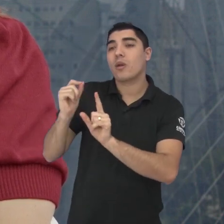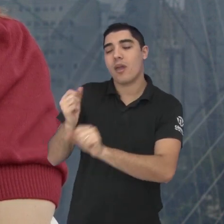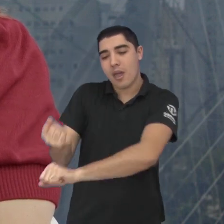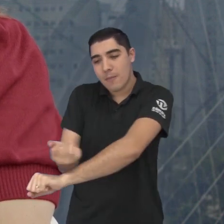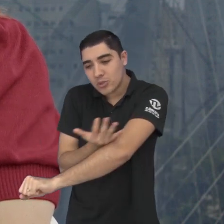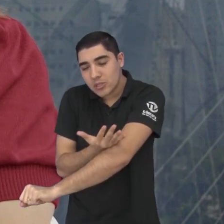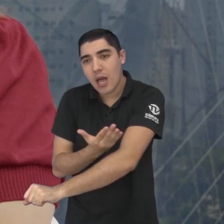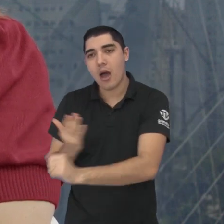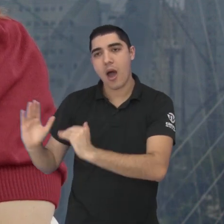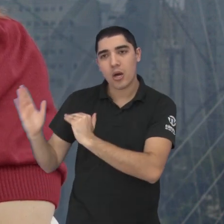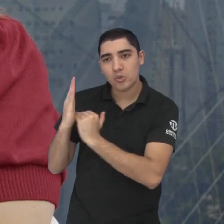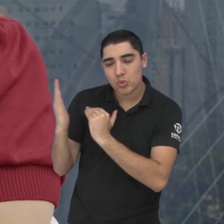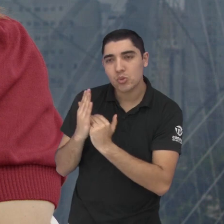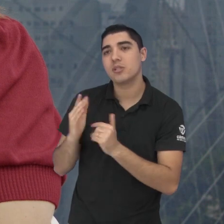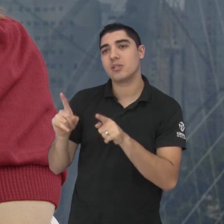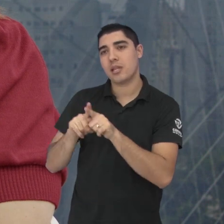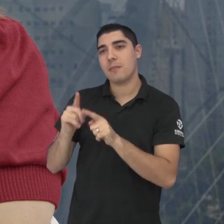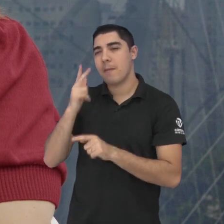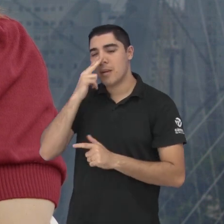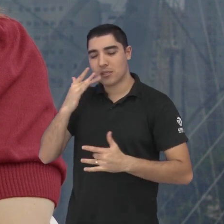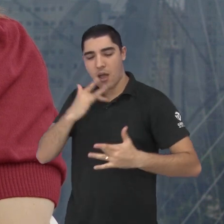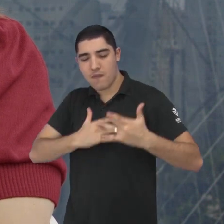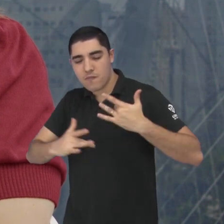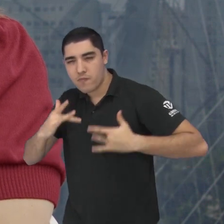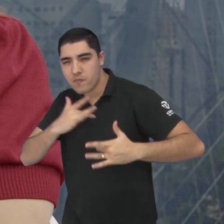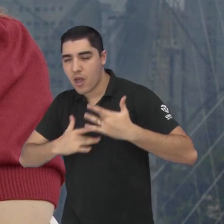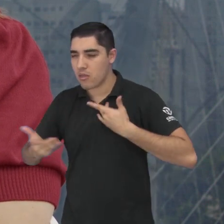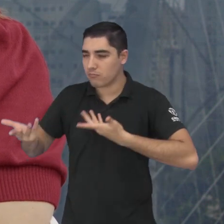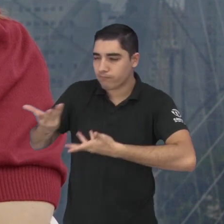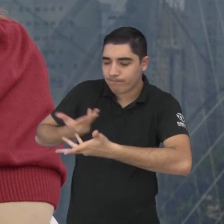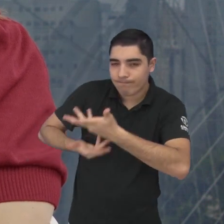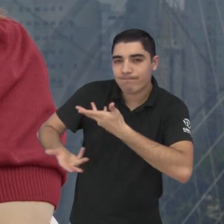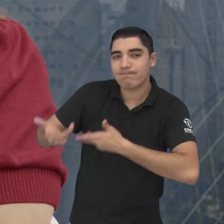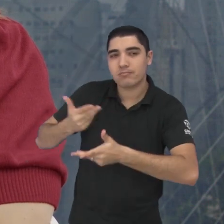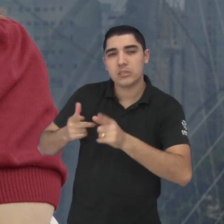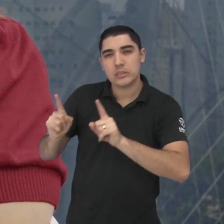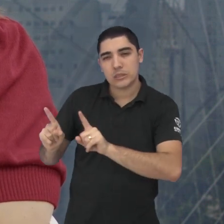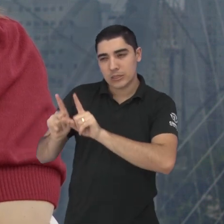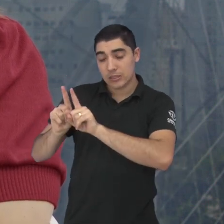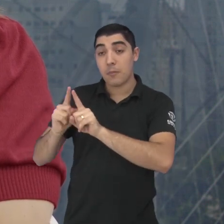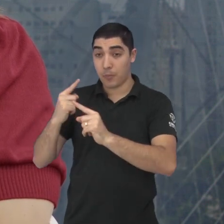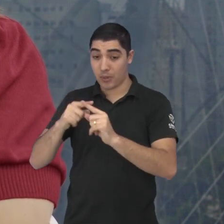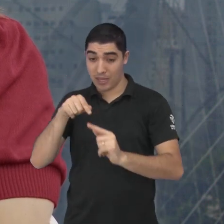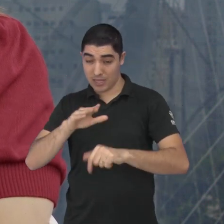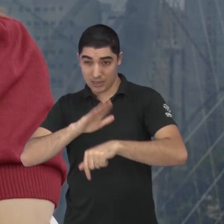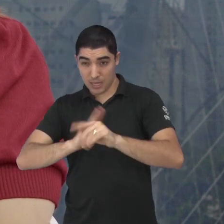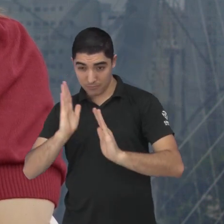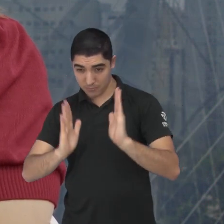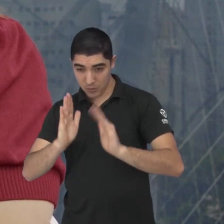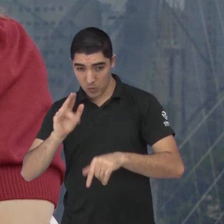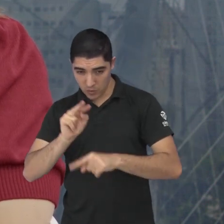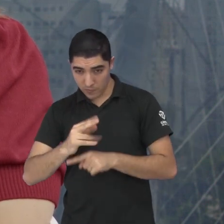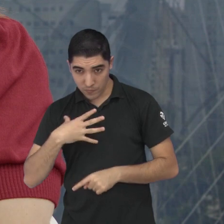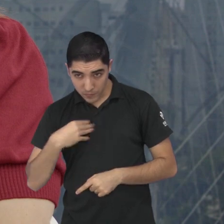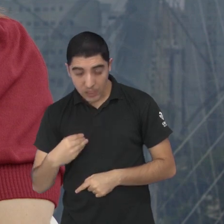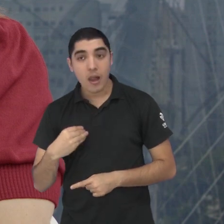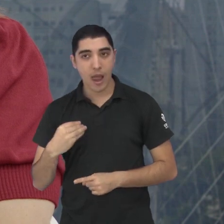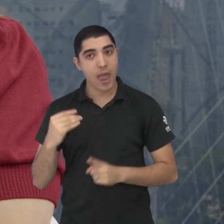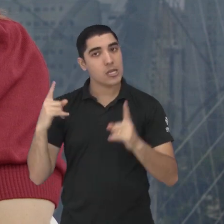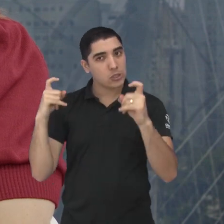de compartilhar mesmo as vivências e as dificuldades desse período, né? Principalmente inicial, quando se tem